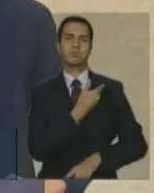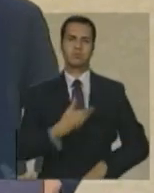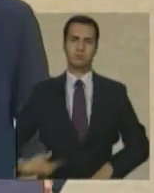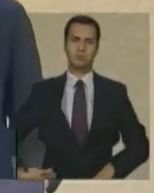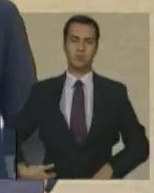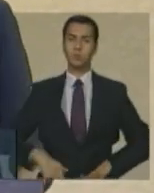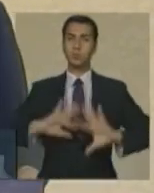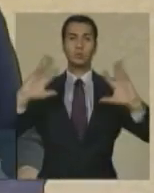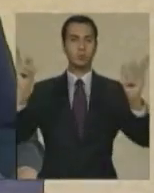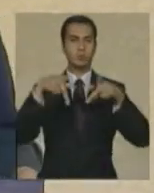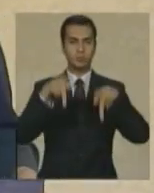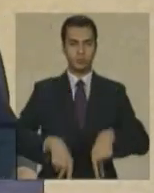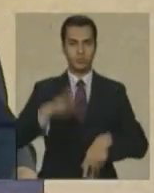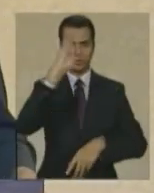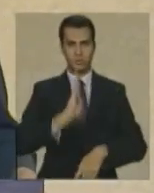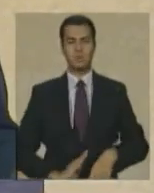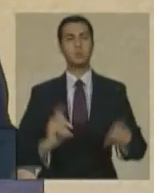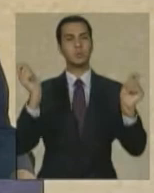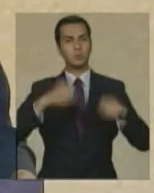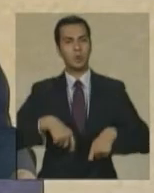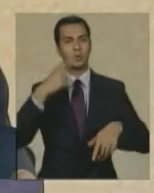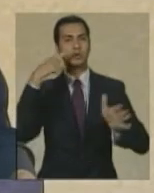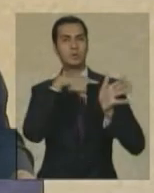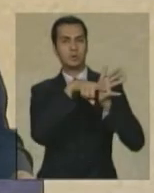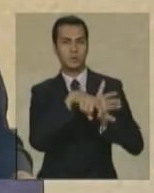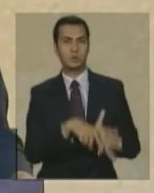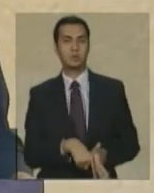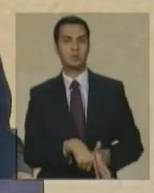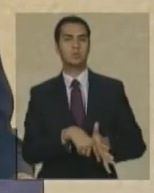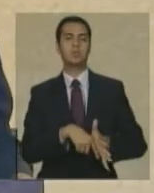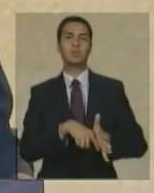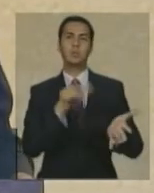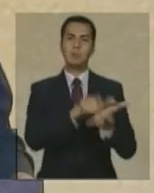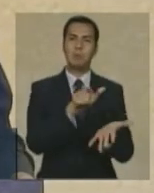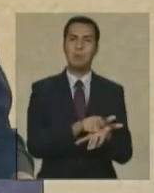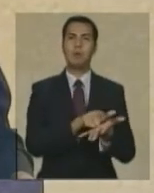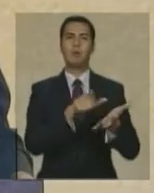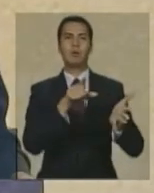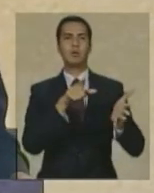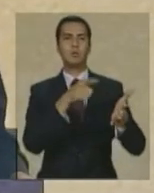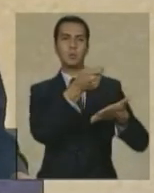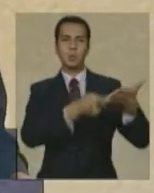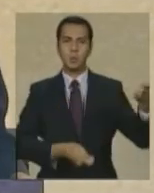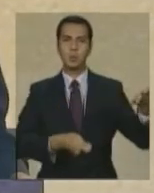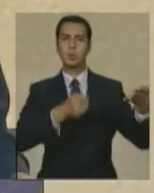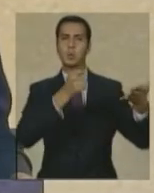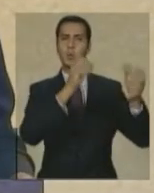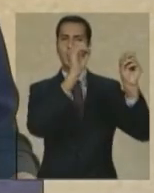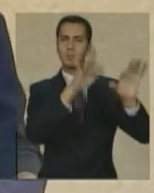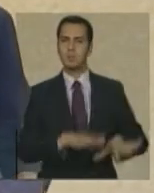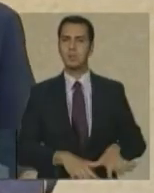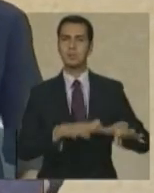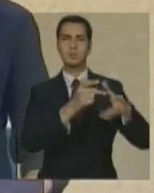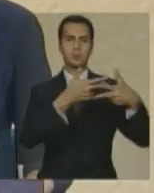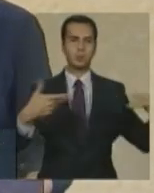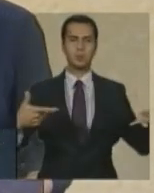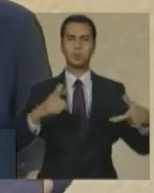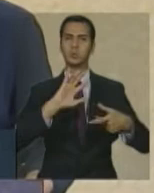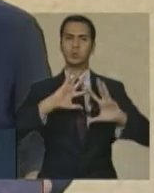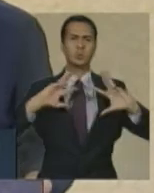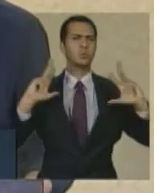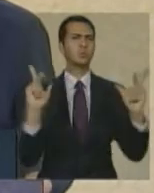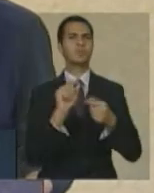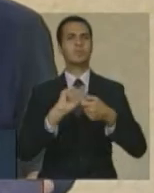poderão consultar documentos e informações produzidos pela administração pública em seis